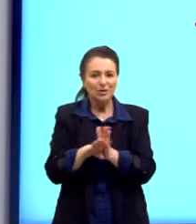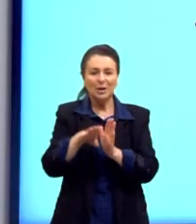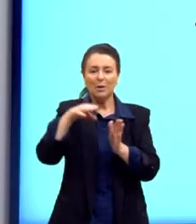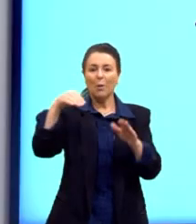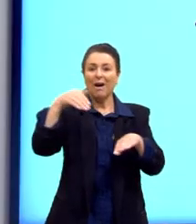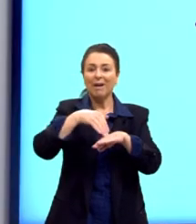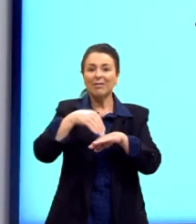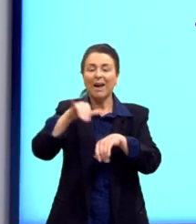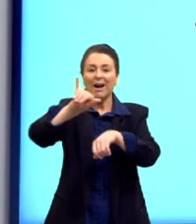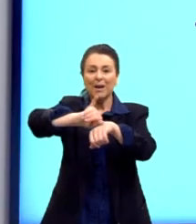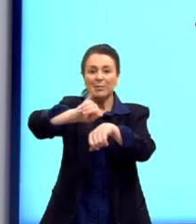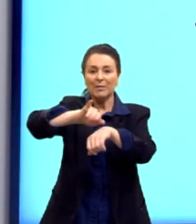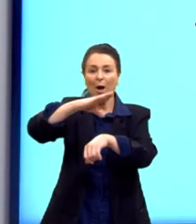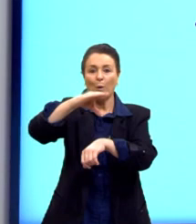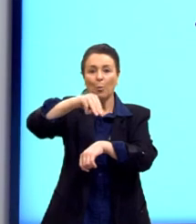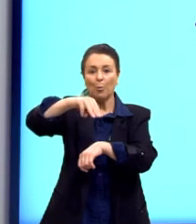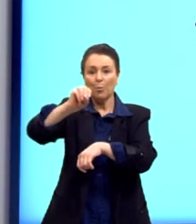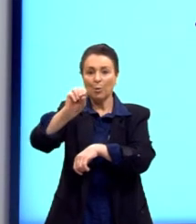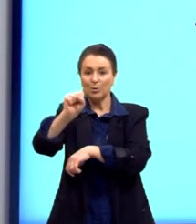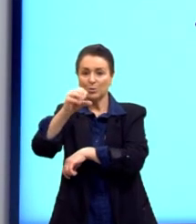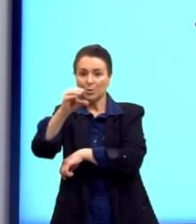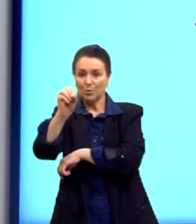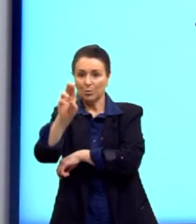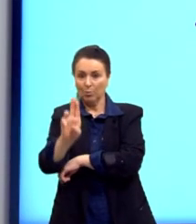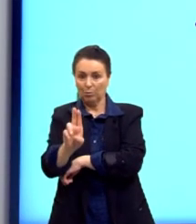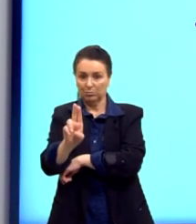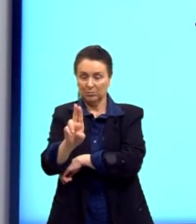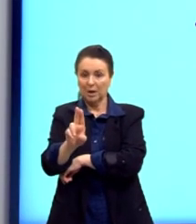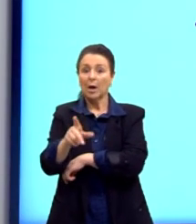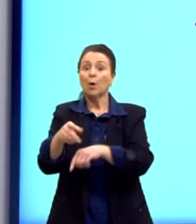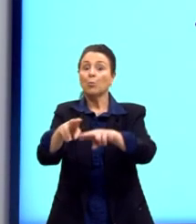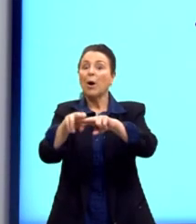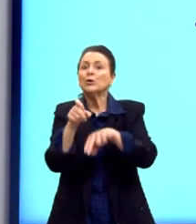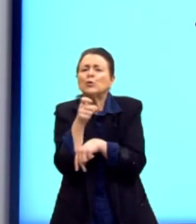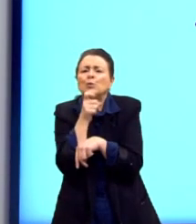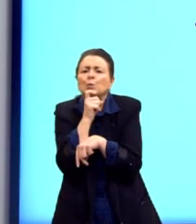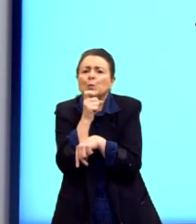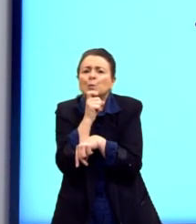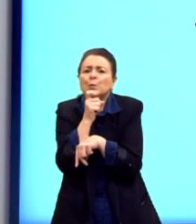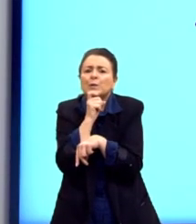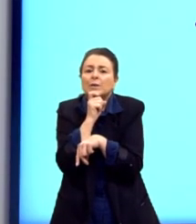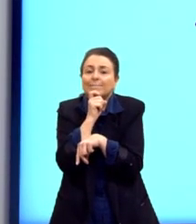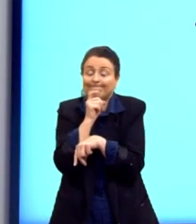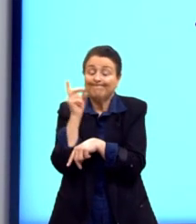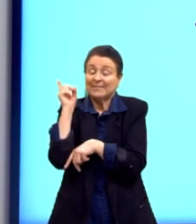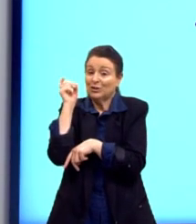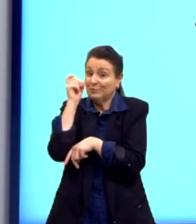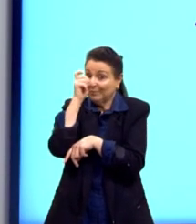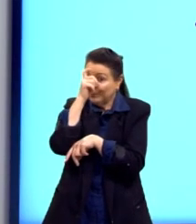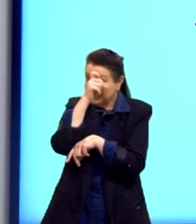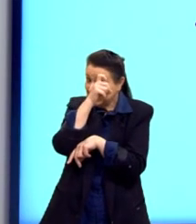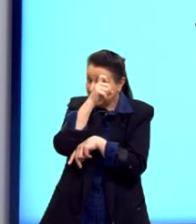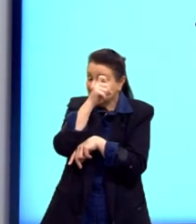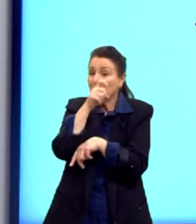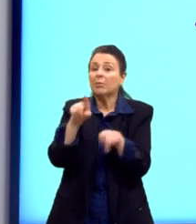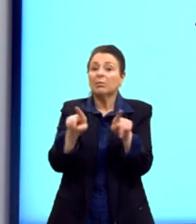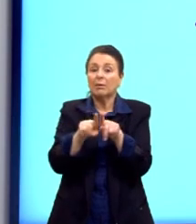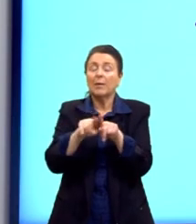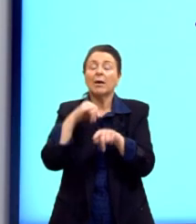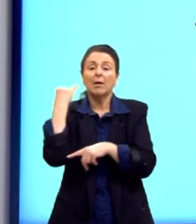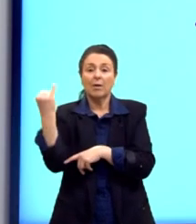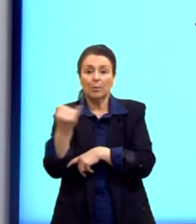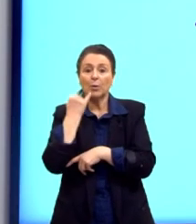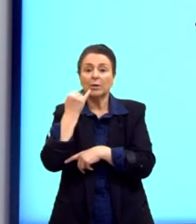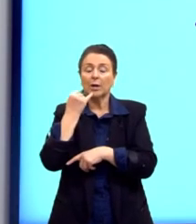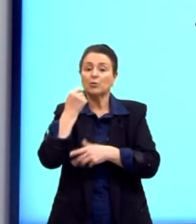Por muito pouco, então, eles não são bem-sucedidos. O Inverno Russo dificulta um pouco a campanha, mas a gente também tem que ressaltar